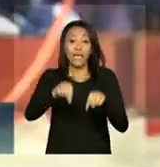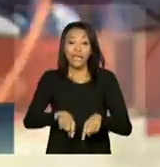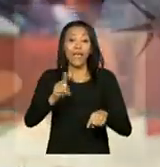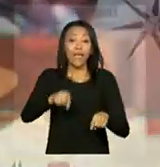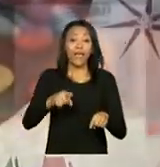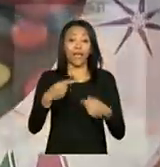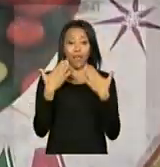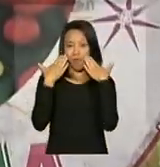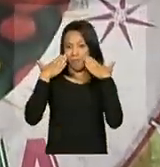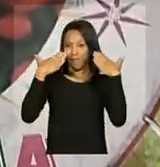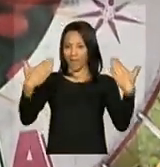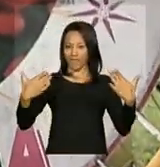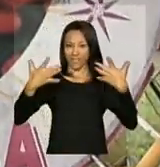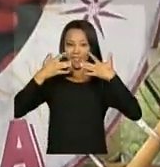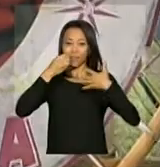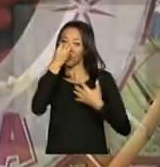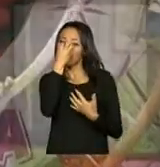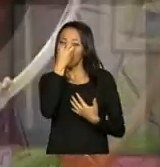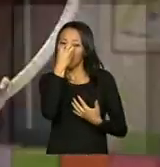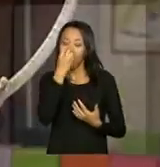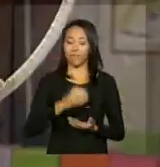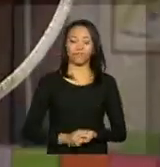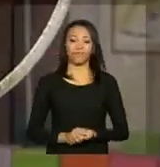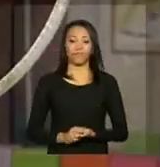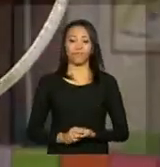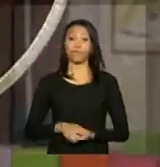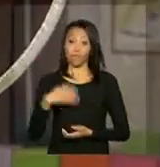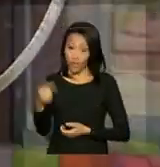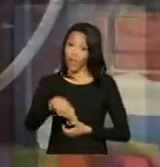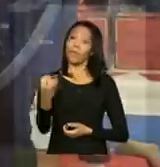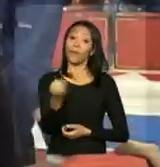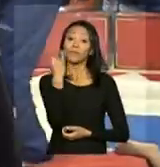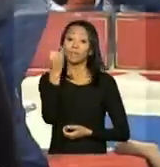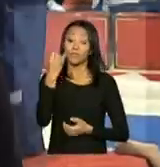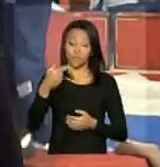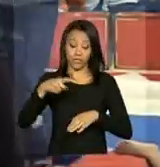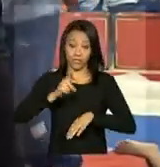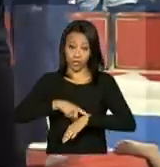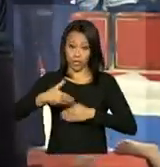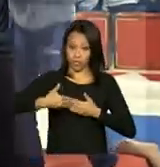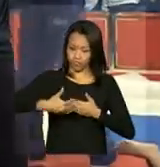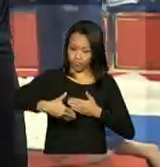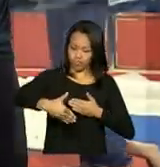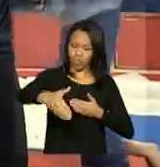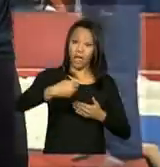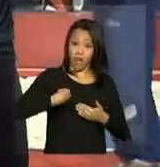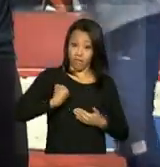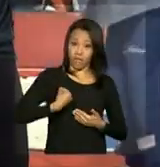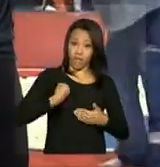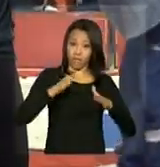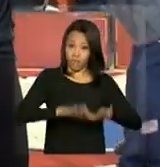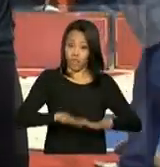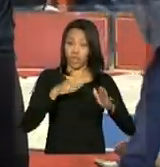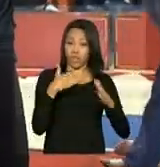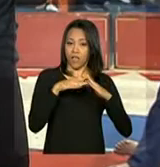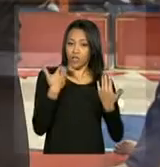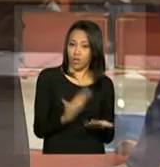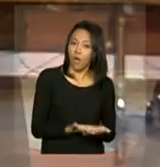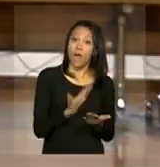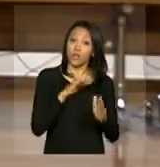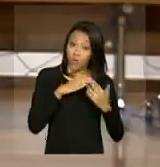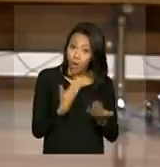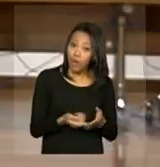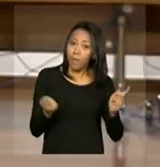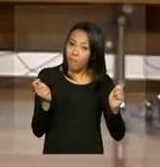apresentação de palhaço. É muito importante que durante esse período que as crianças ficam na escola, a escola possa